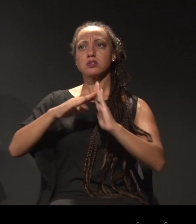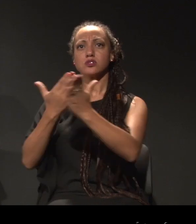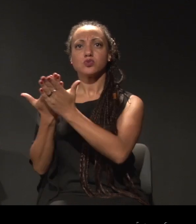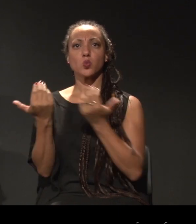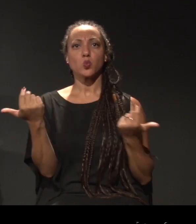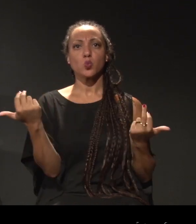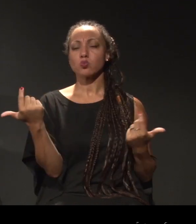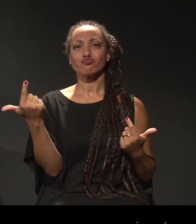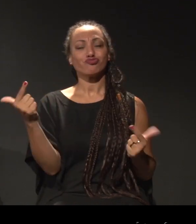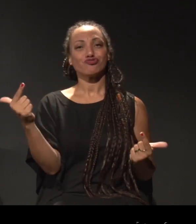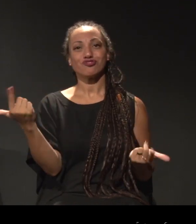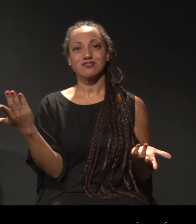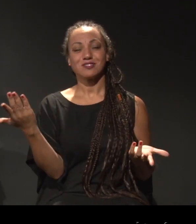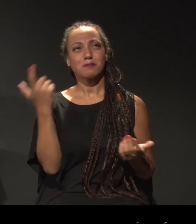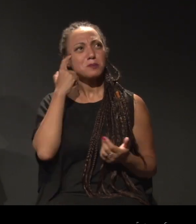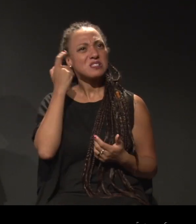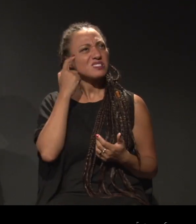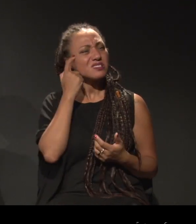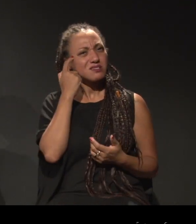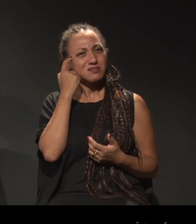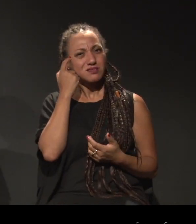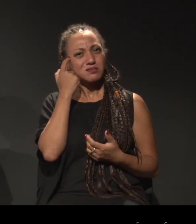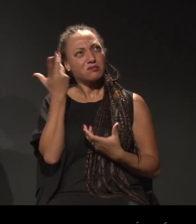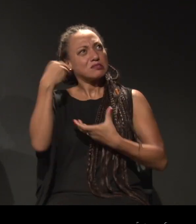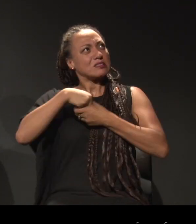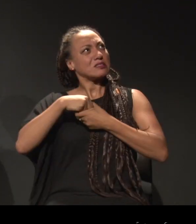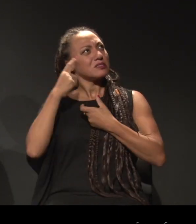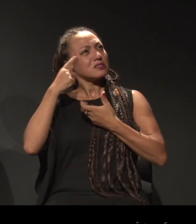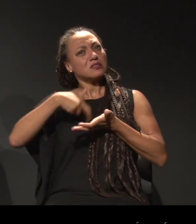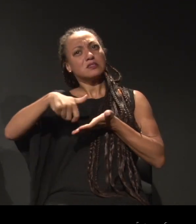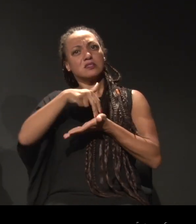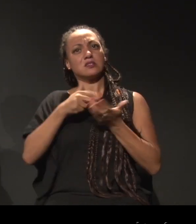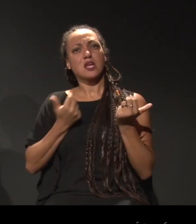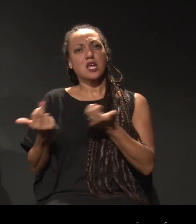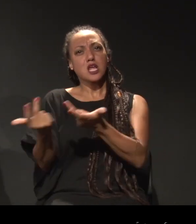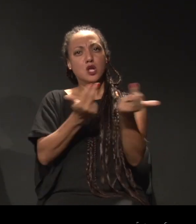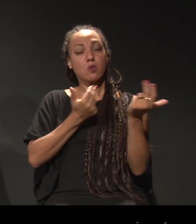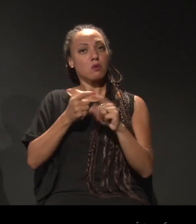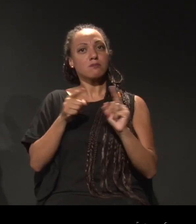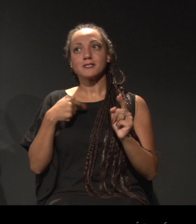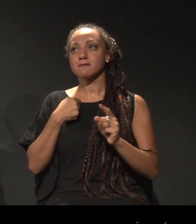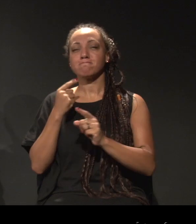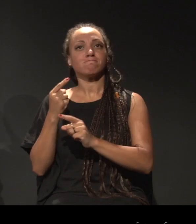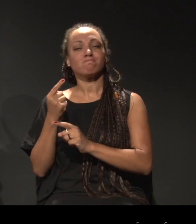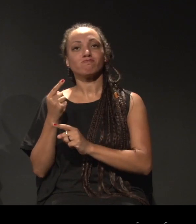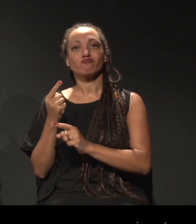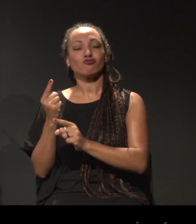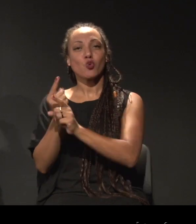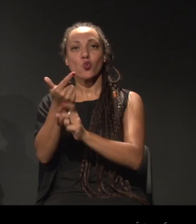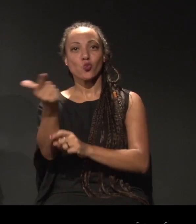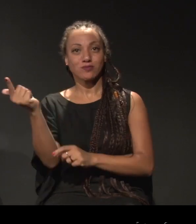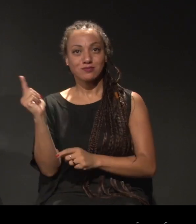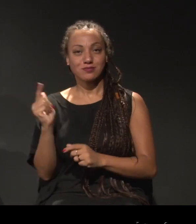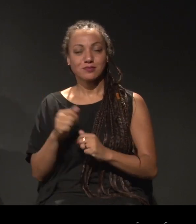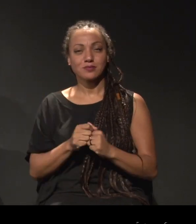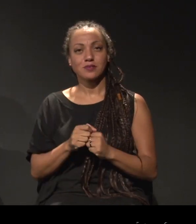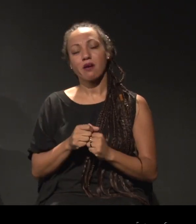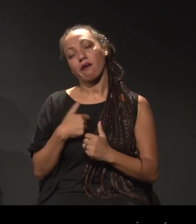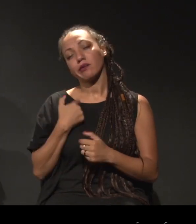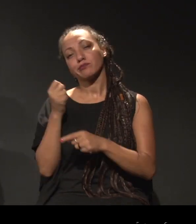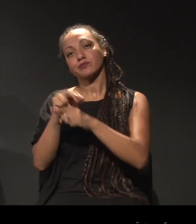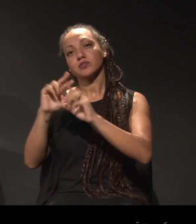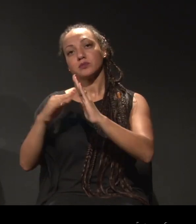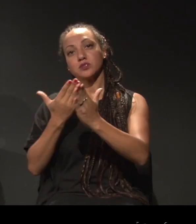Mas eu achei que dança era tudo a mesma coisa. E resolvi fazer... Procurar... Entrei numa